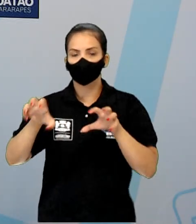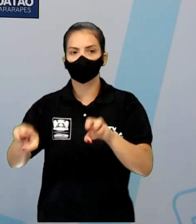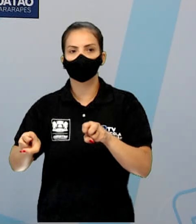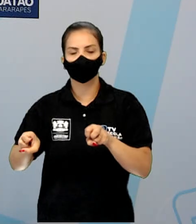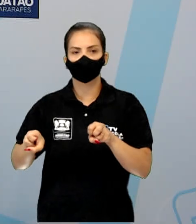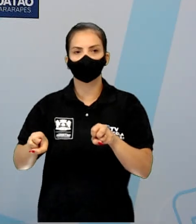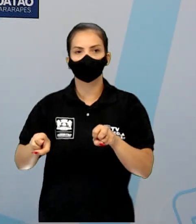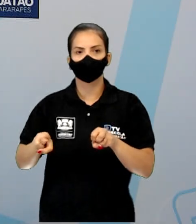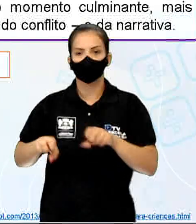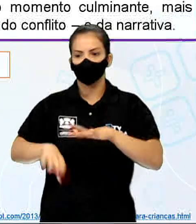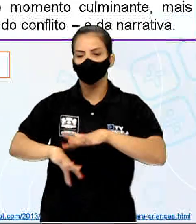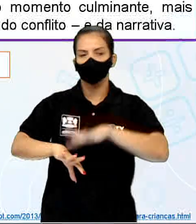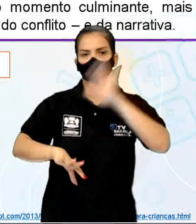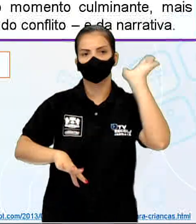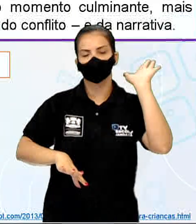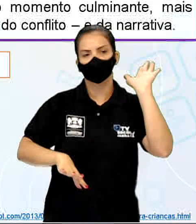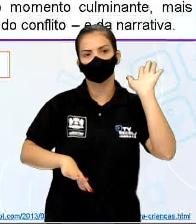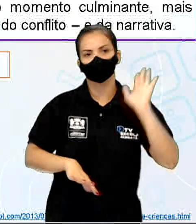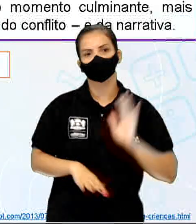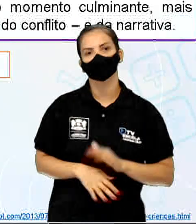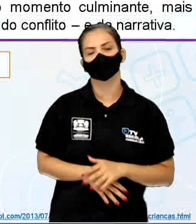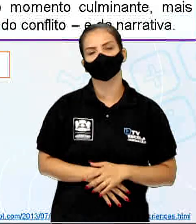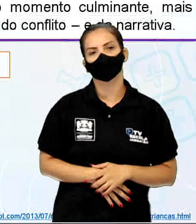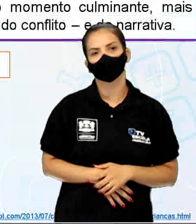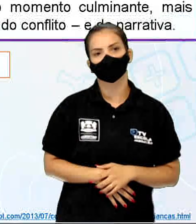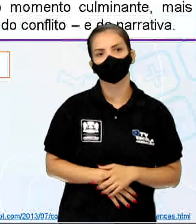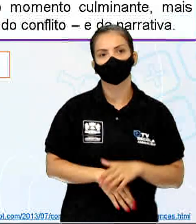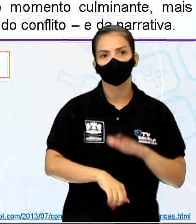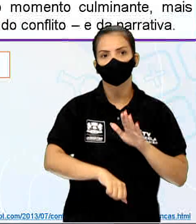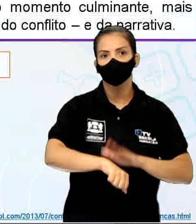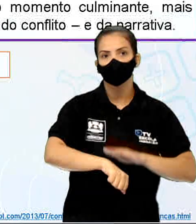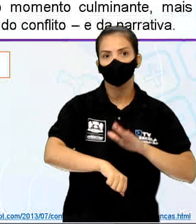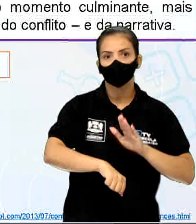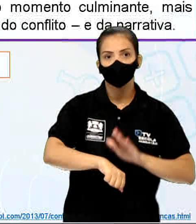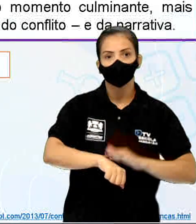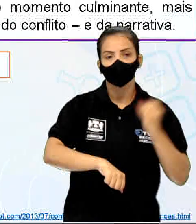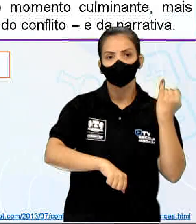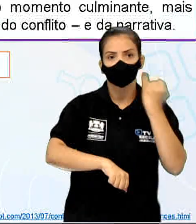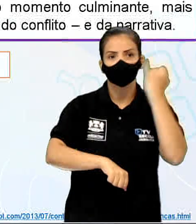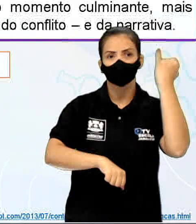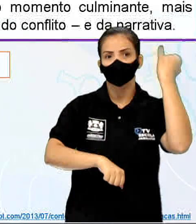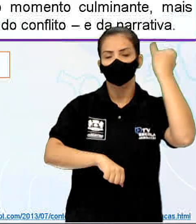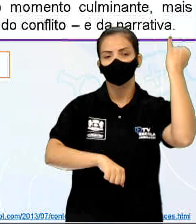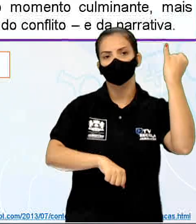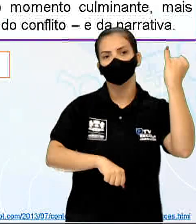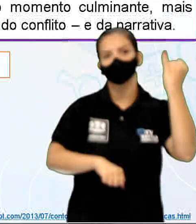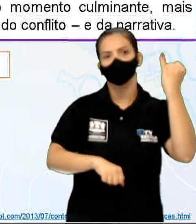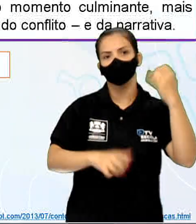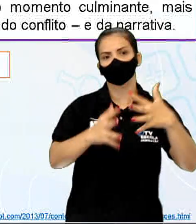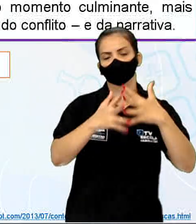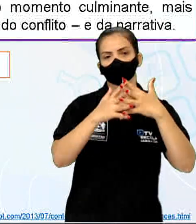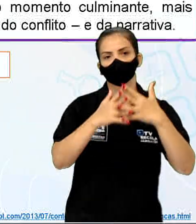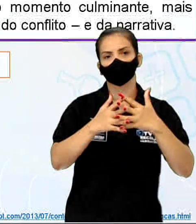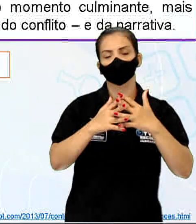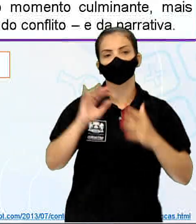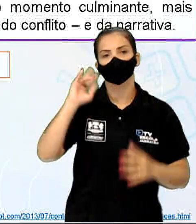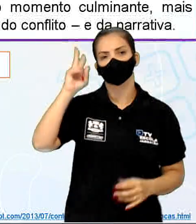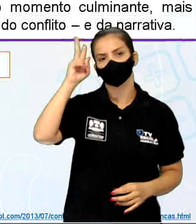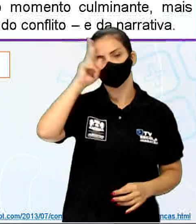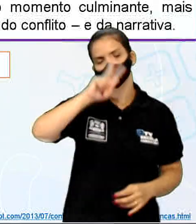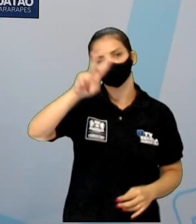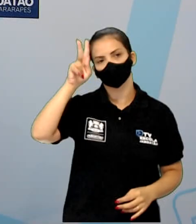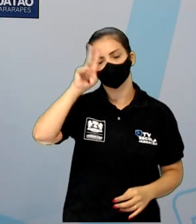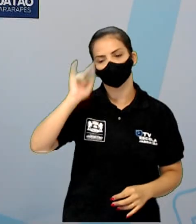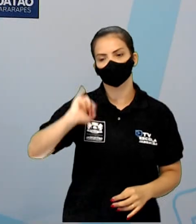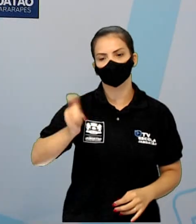clímax. Ou seja, constitui um momento culminante, mais dramático do conflito. E da narrativa. Agora, pronto, a